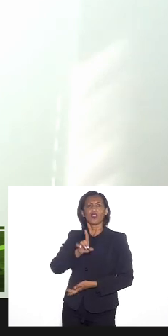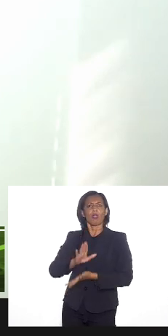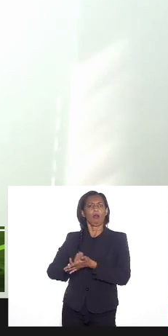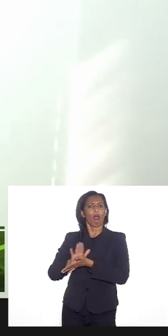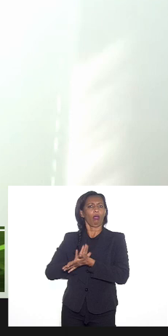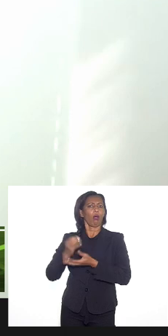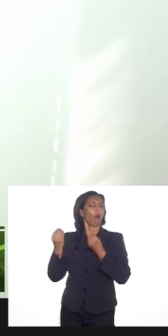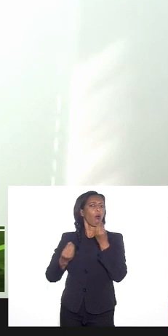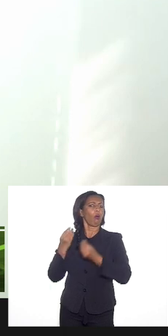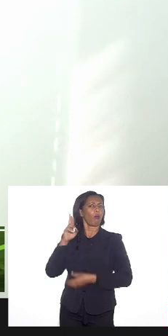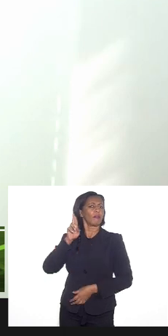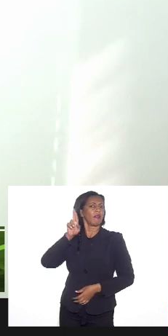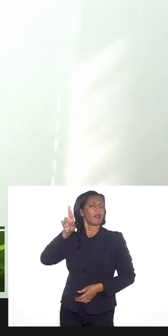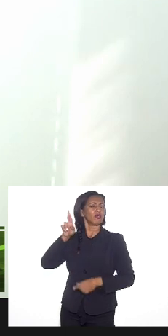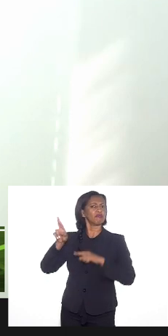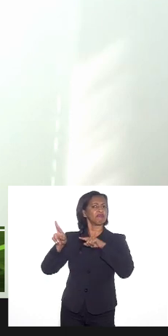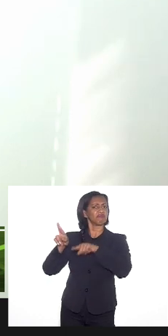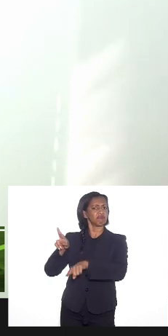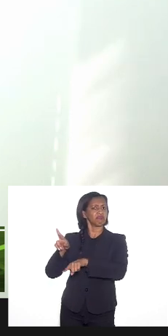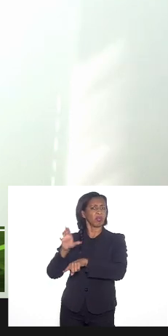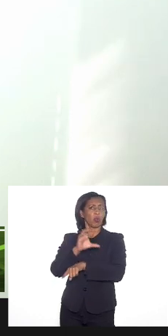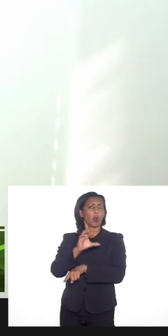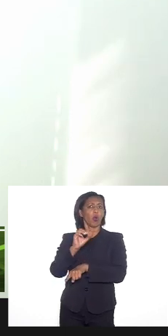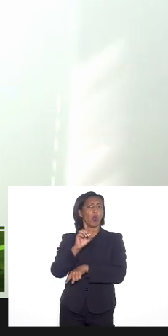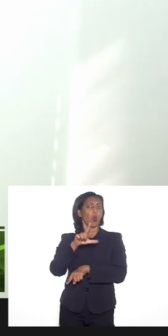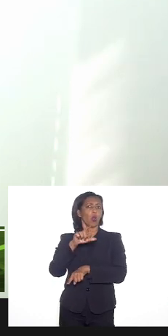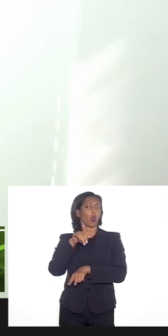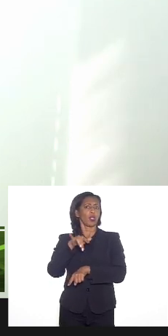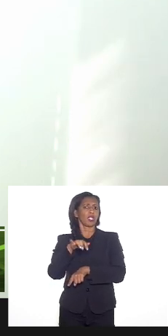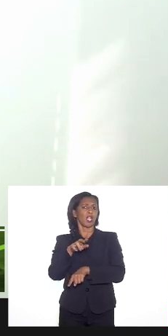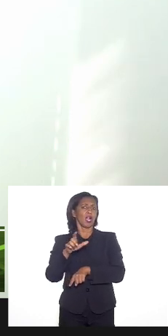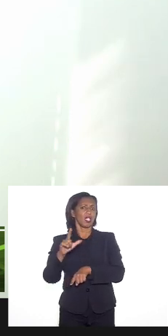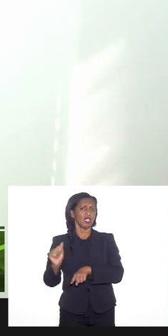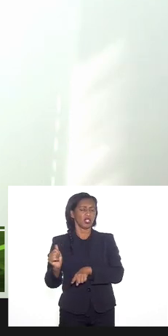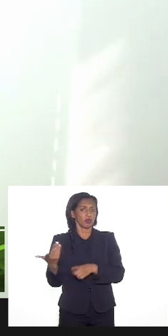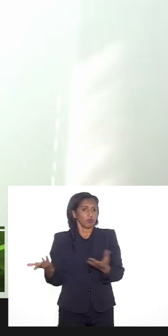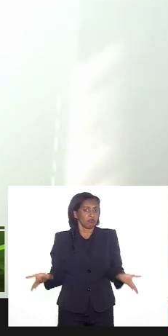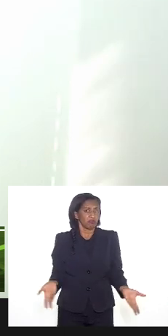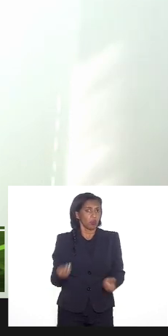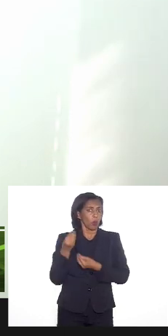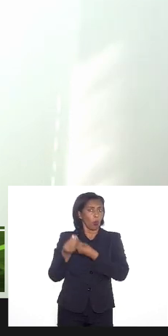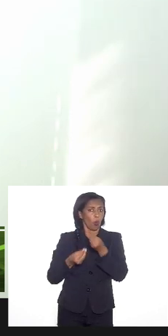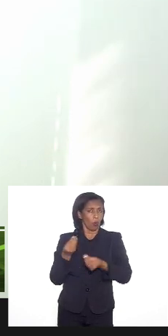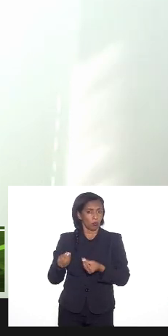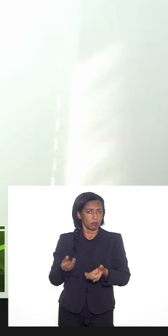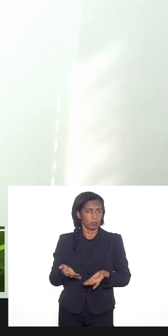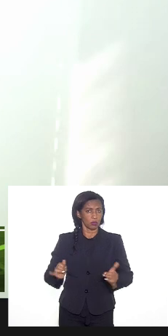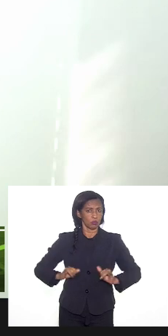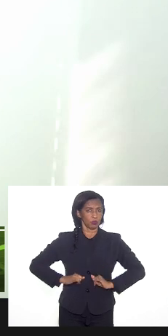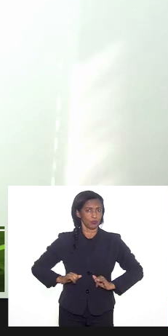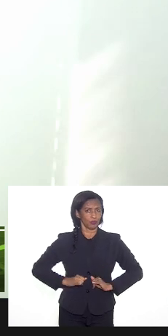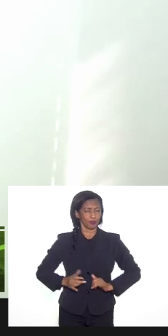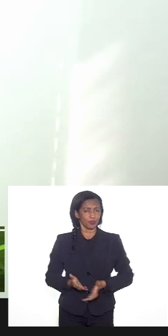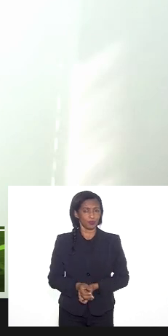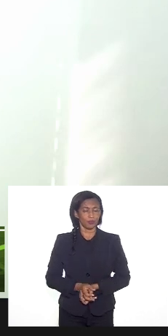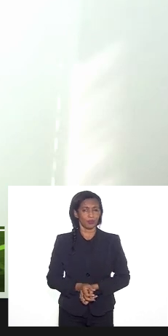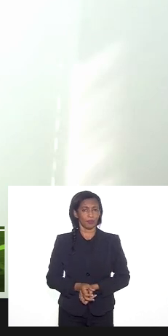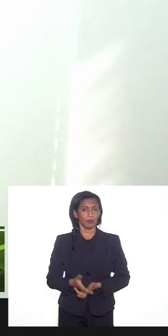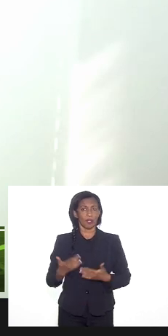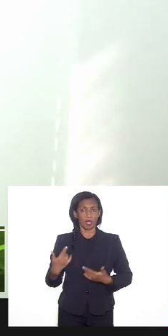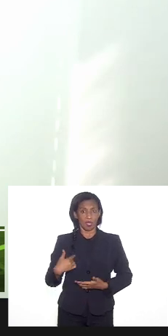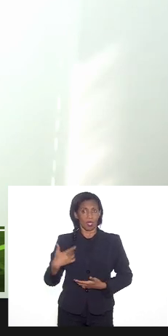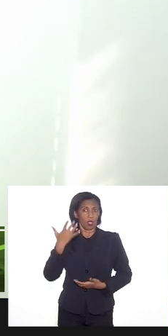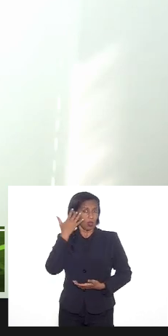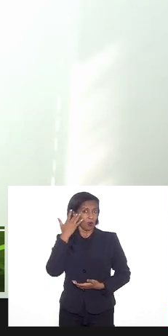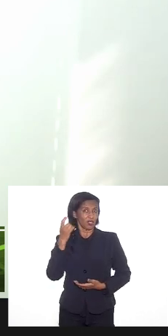responsabilizados pelo colonialismo pela subalternidade e pela opressão eu achei interessante trazer aqui para os